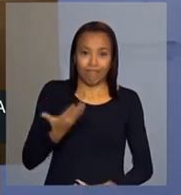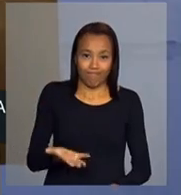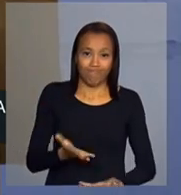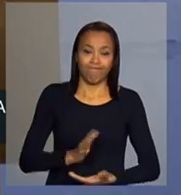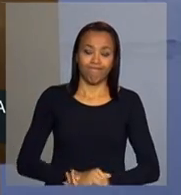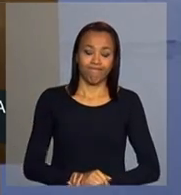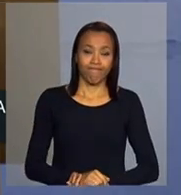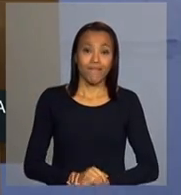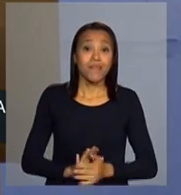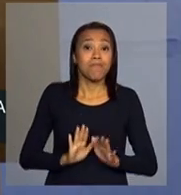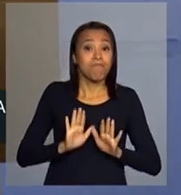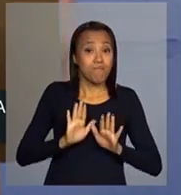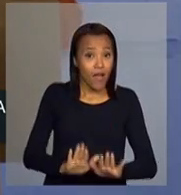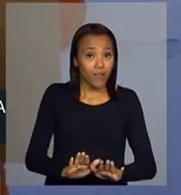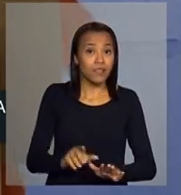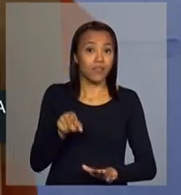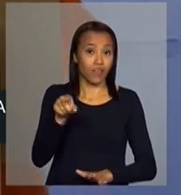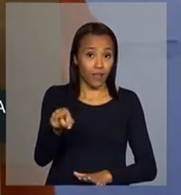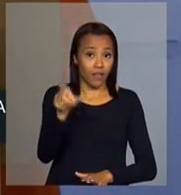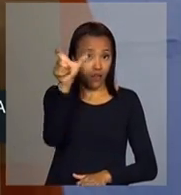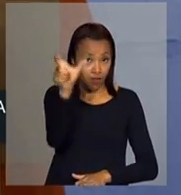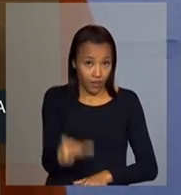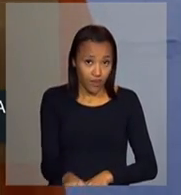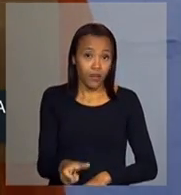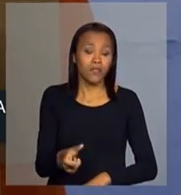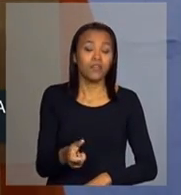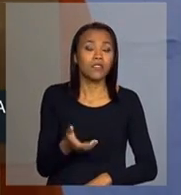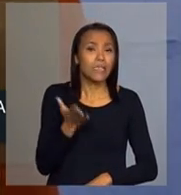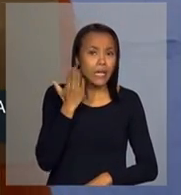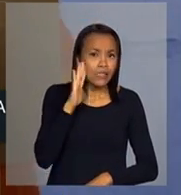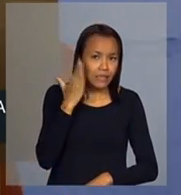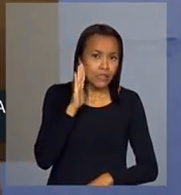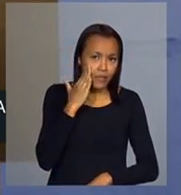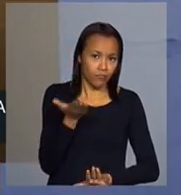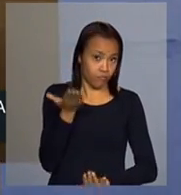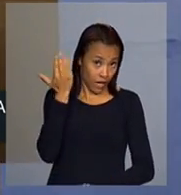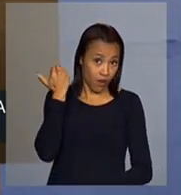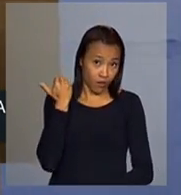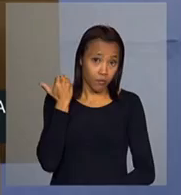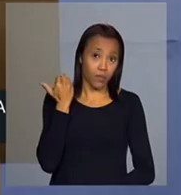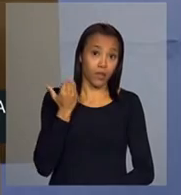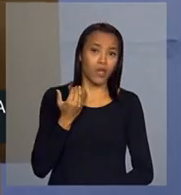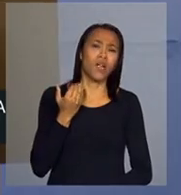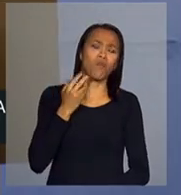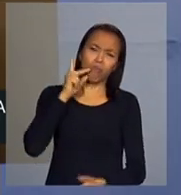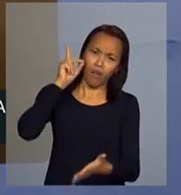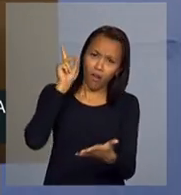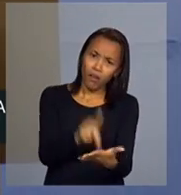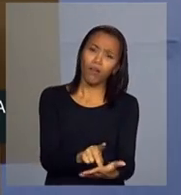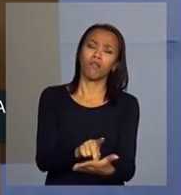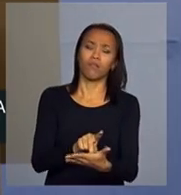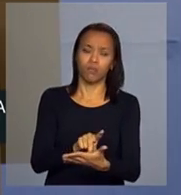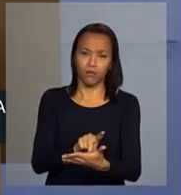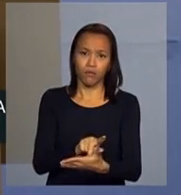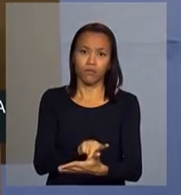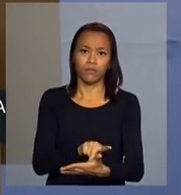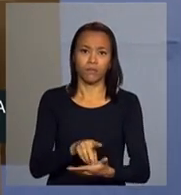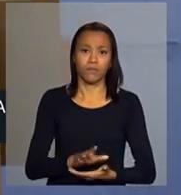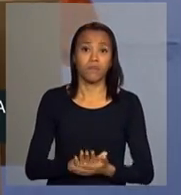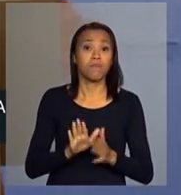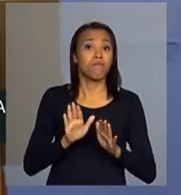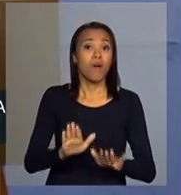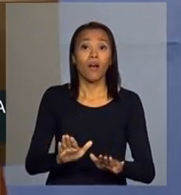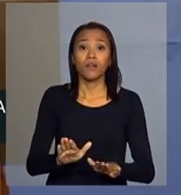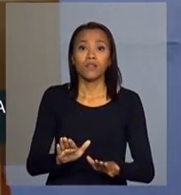ele reconheceu naquela época, com um grande realismo, mas não